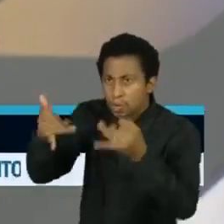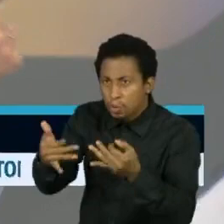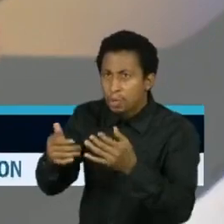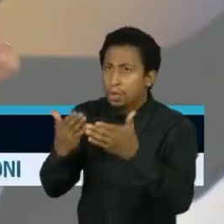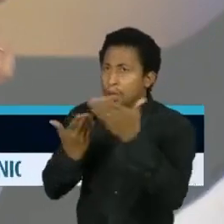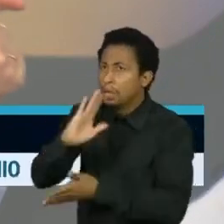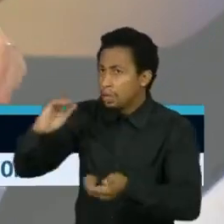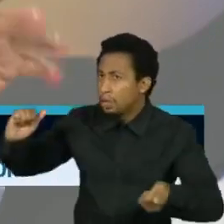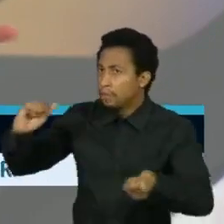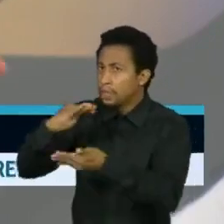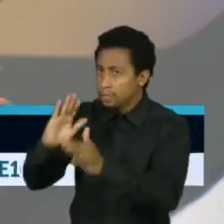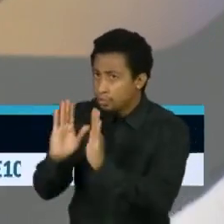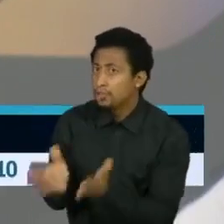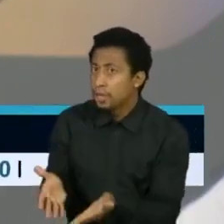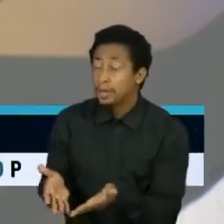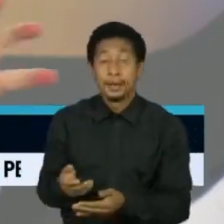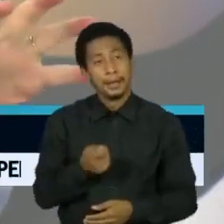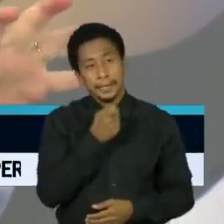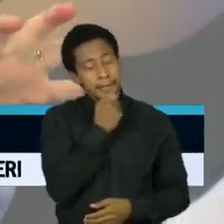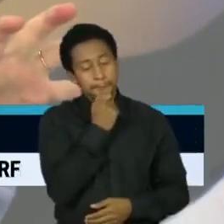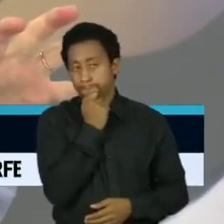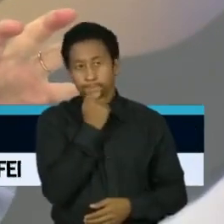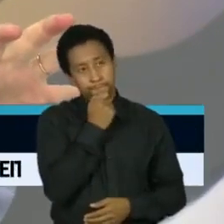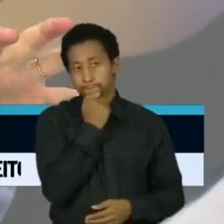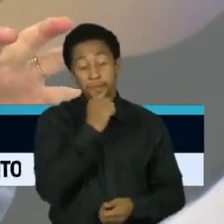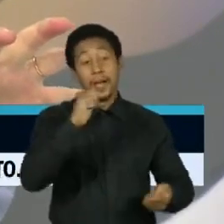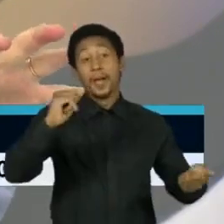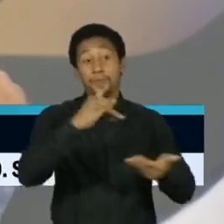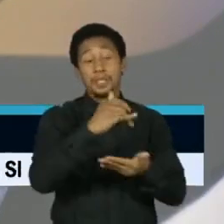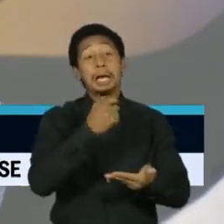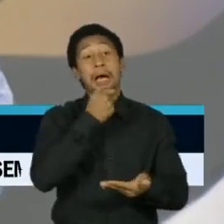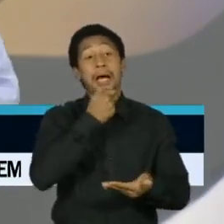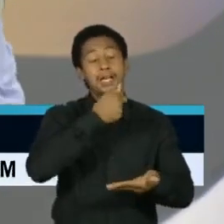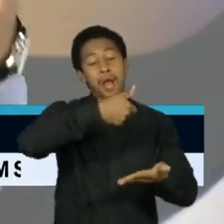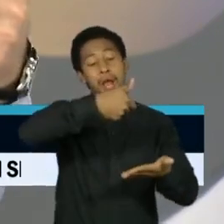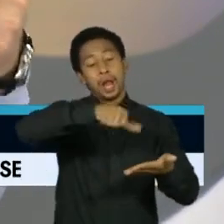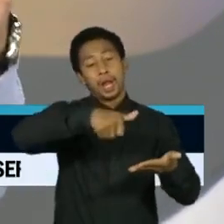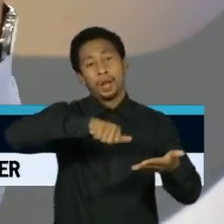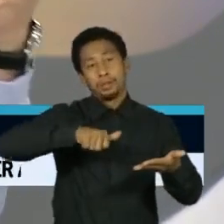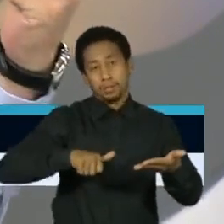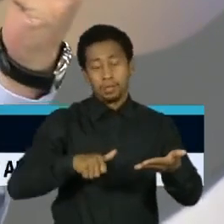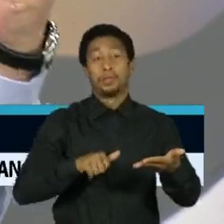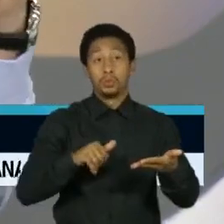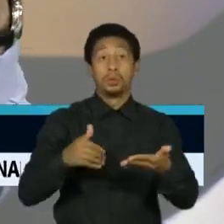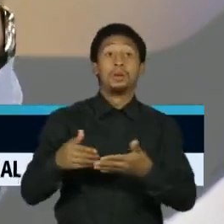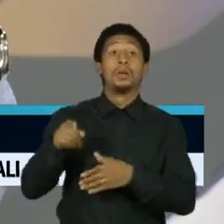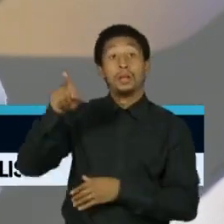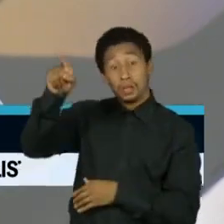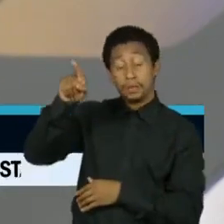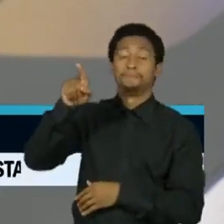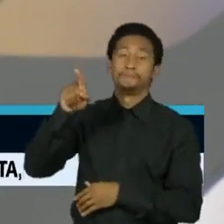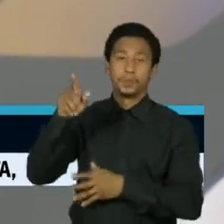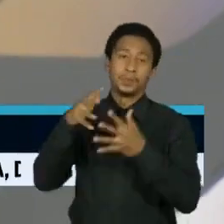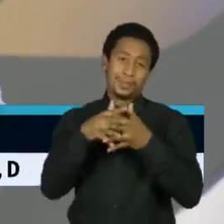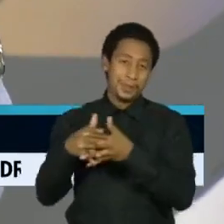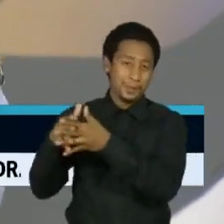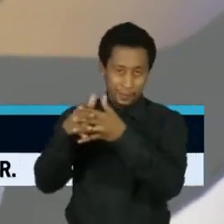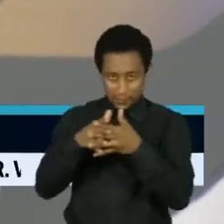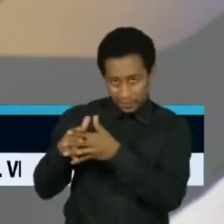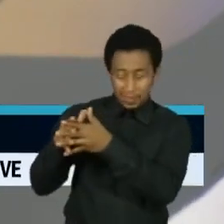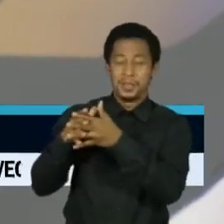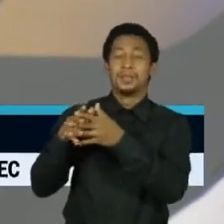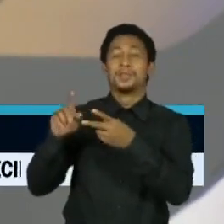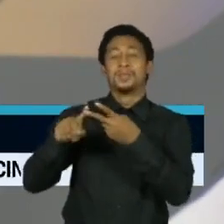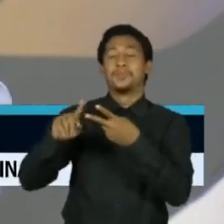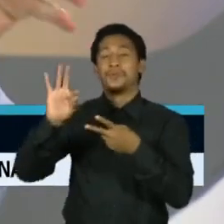estão em análise na Anvisa. Essa é uma das coisas que a Anvisa tem que fazer rapidamente. Eles já foram aprovados nos Estados Unidos, no Reino Unido, na